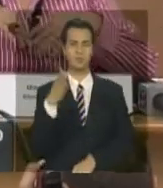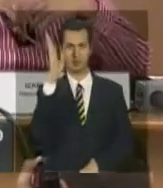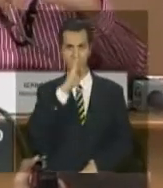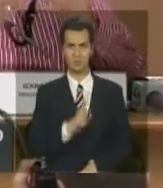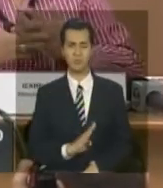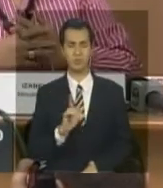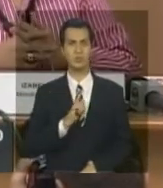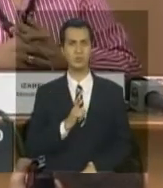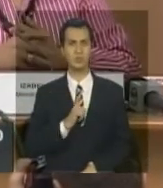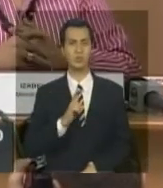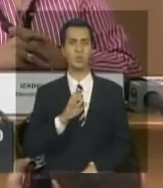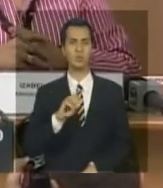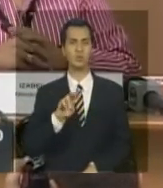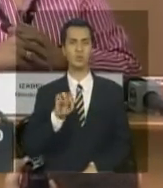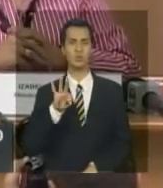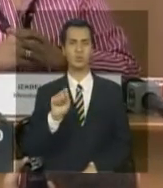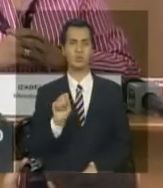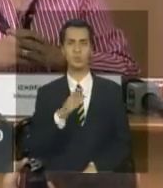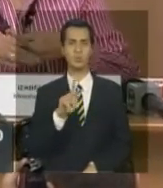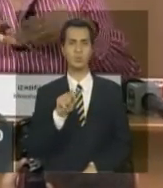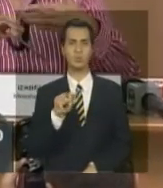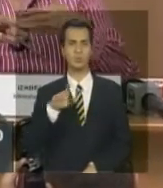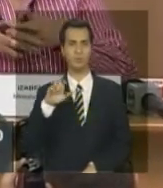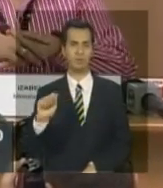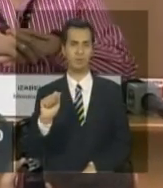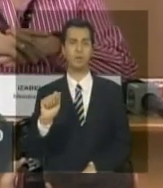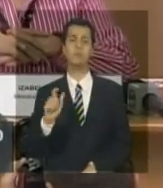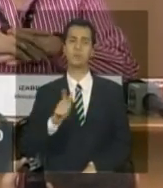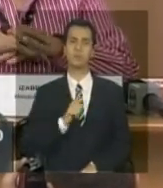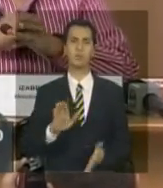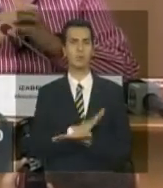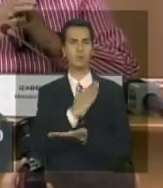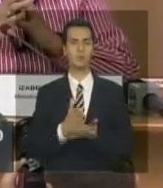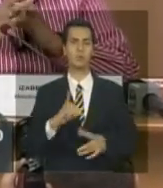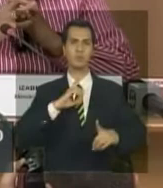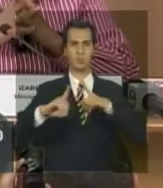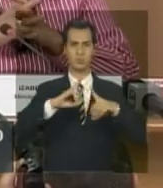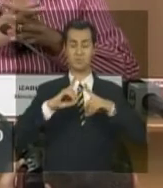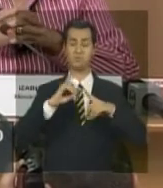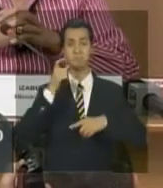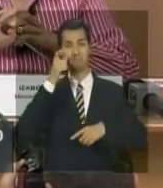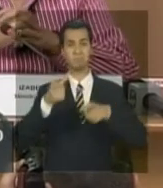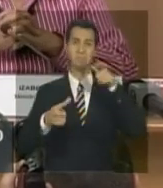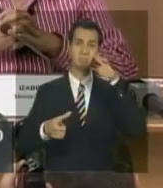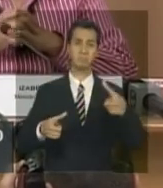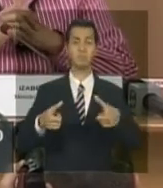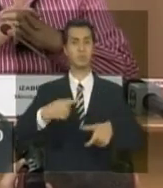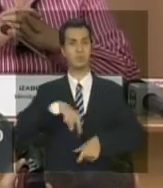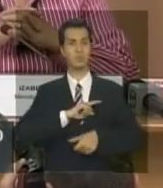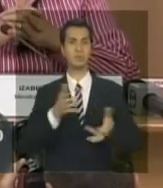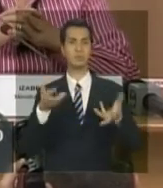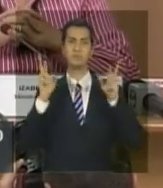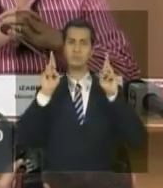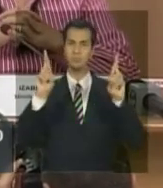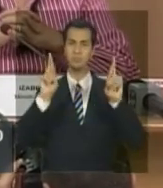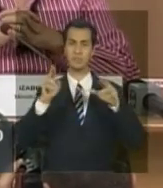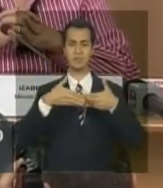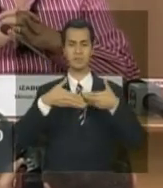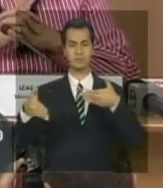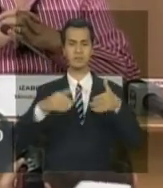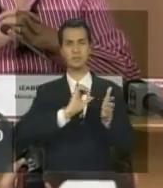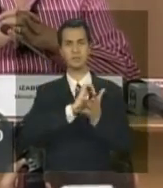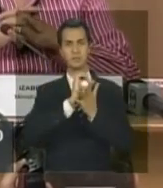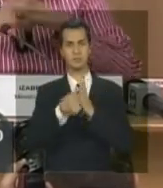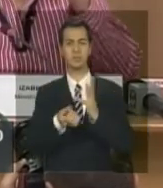consulta pública tem discussões interessantes que a gente espera ao longo desse primeiro semestre poder noticiar